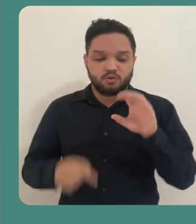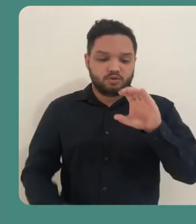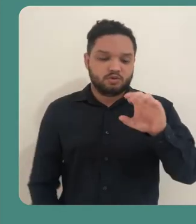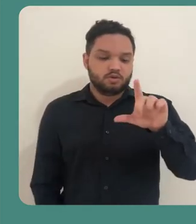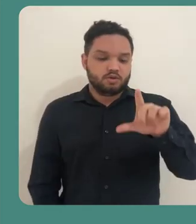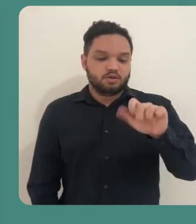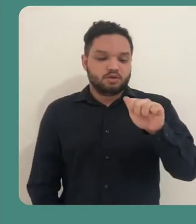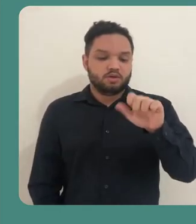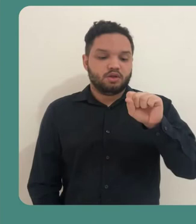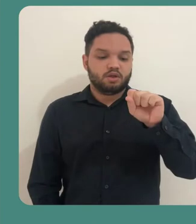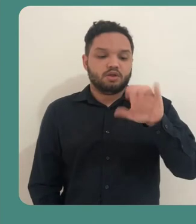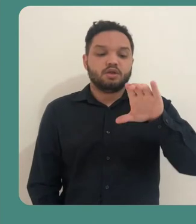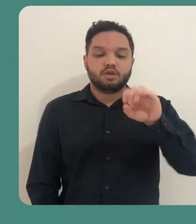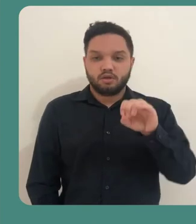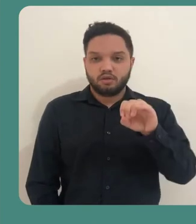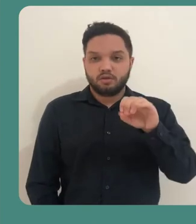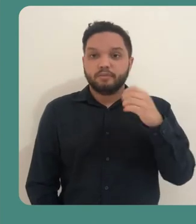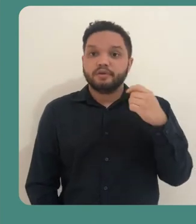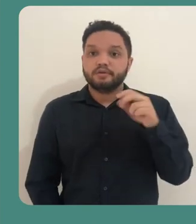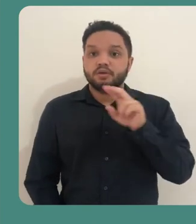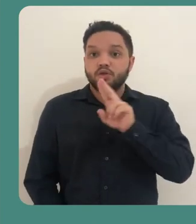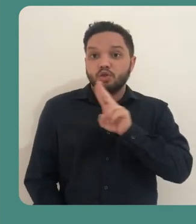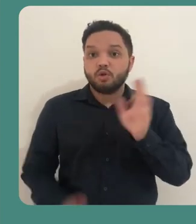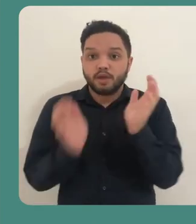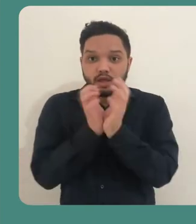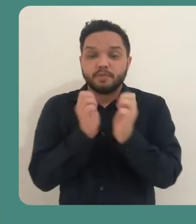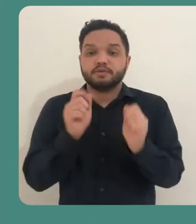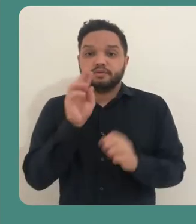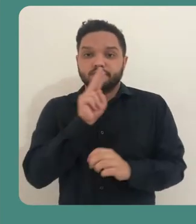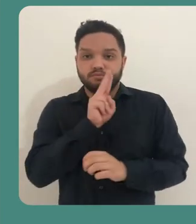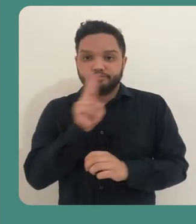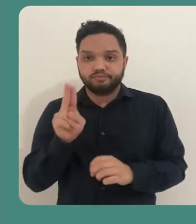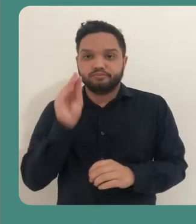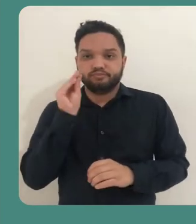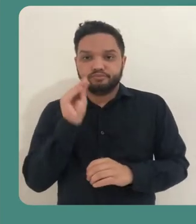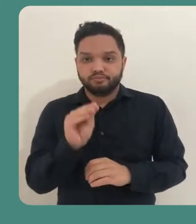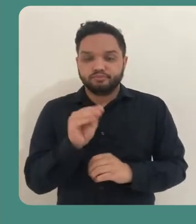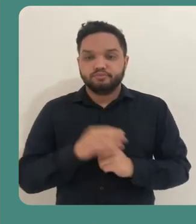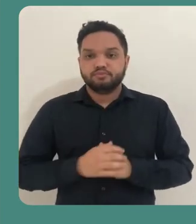Classe. Você precisa definir um nome para a sua equipe.